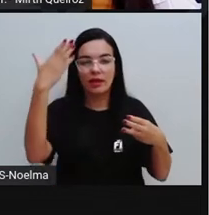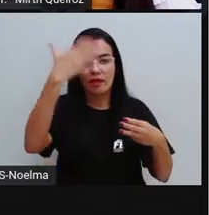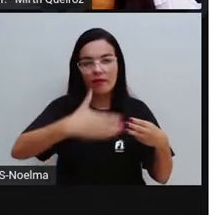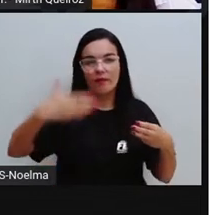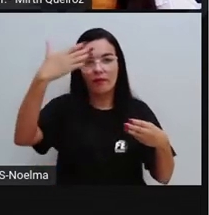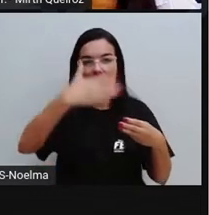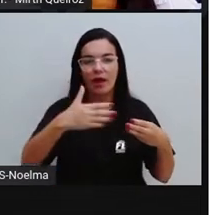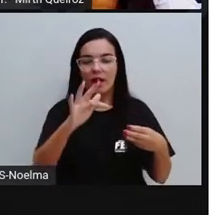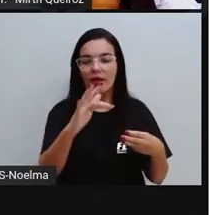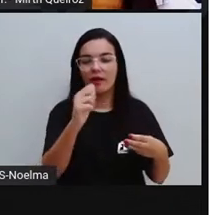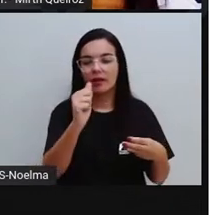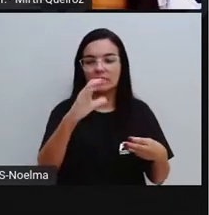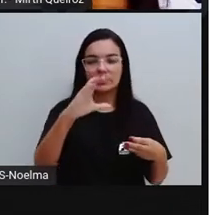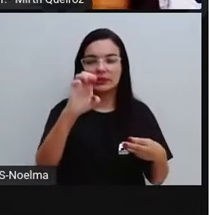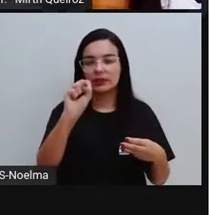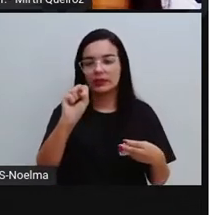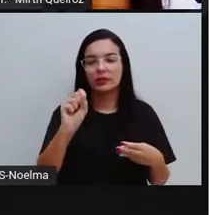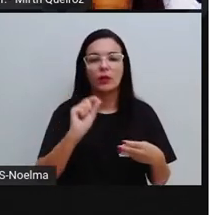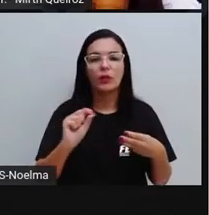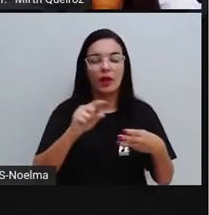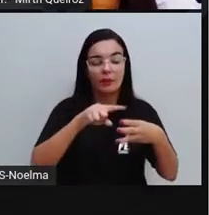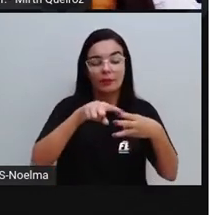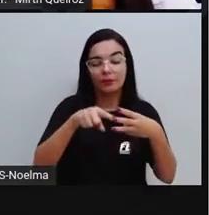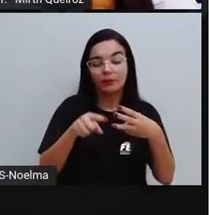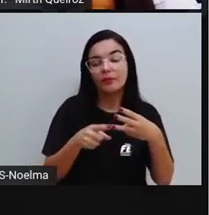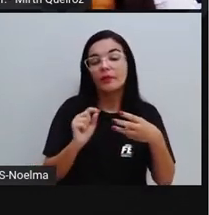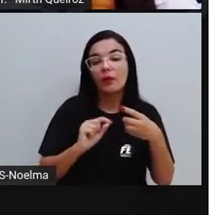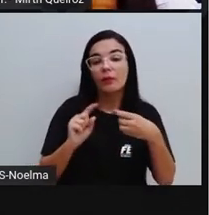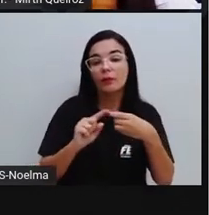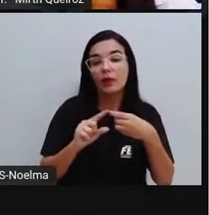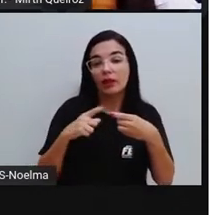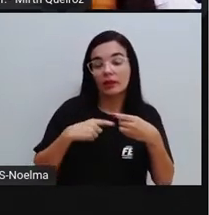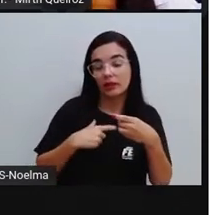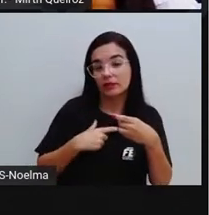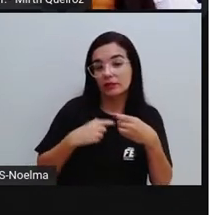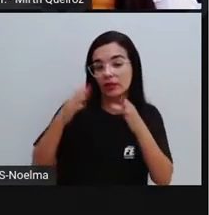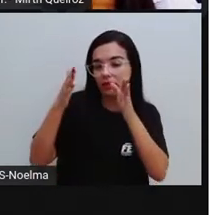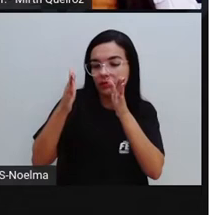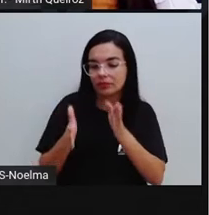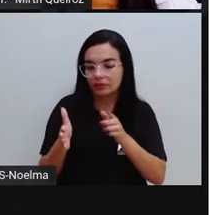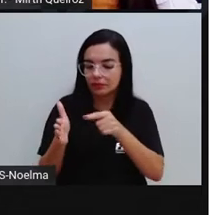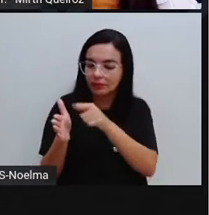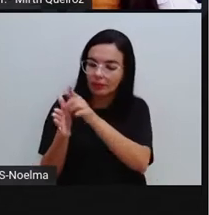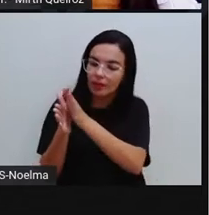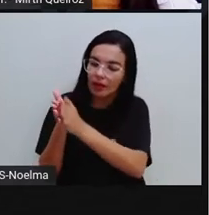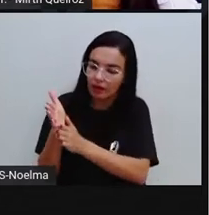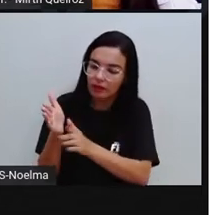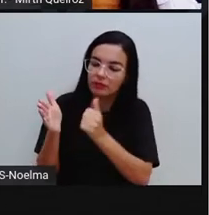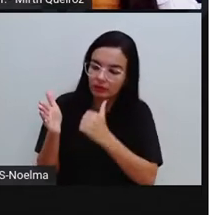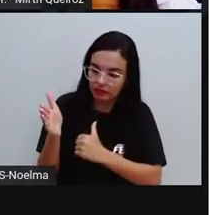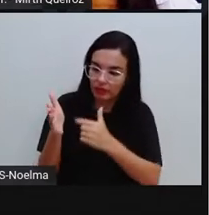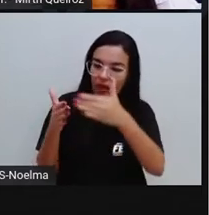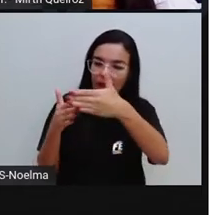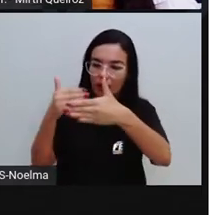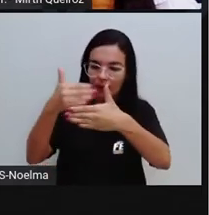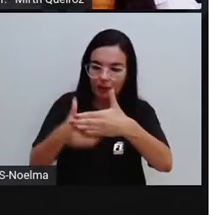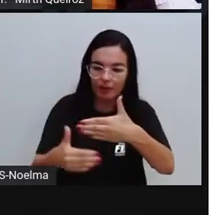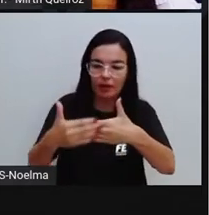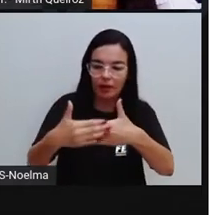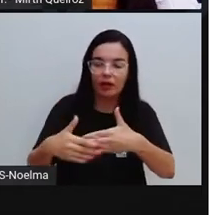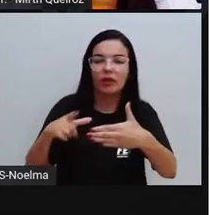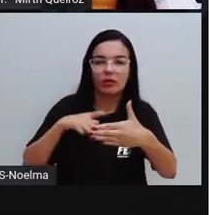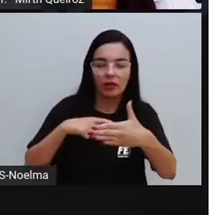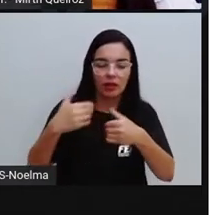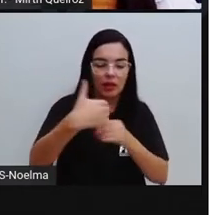Cada lado do cubo é uma face, certo? Ele também vai apresentar as arestas.